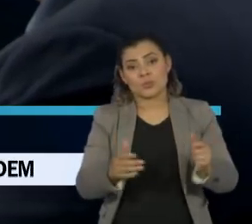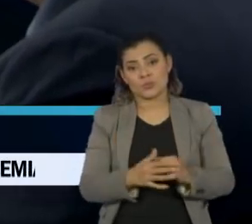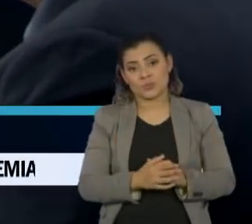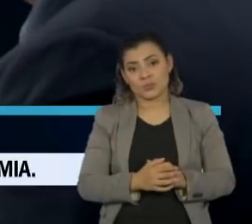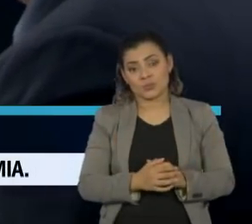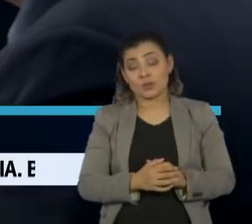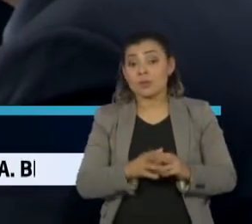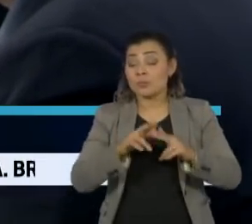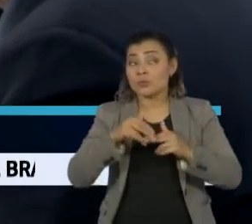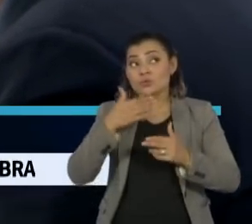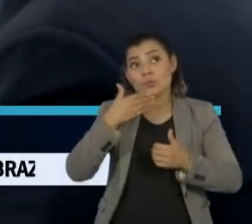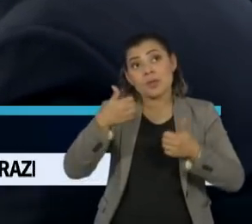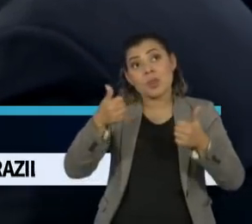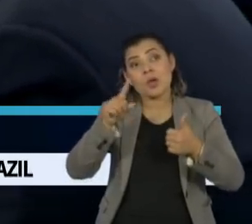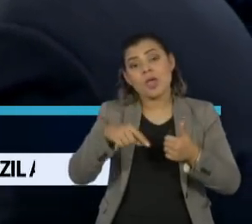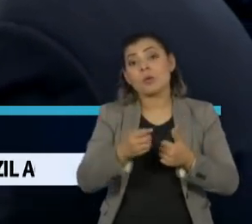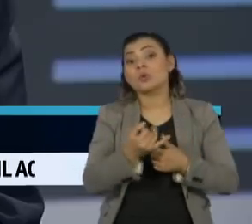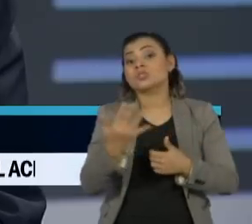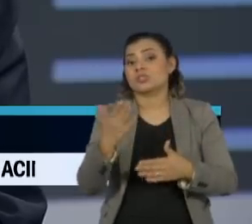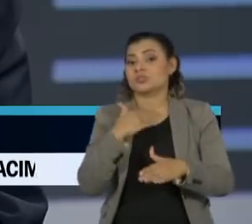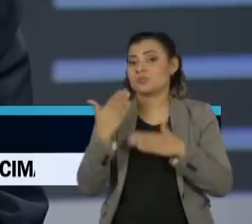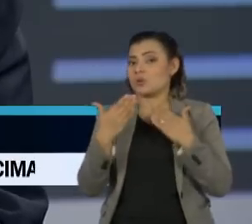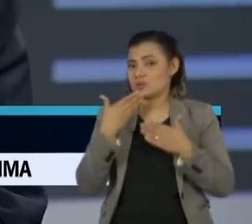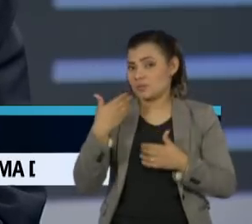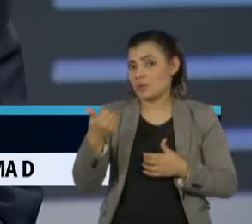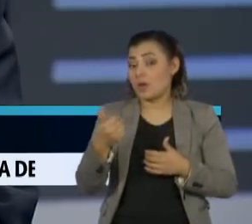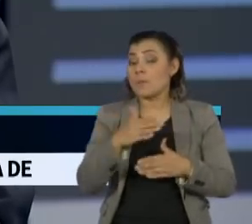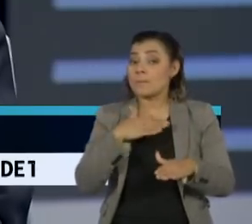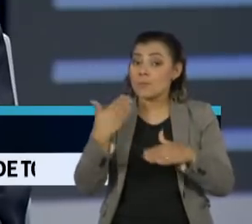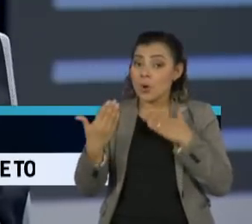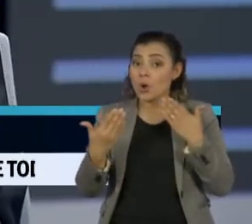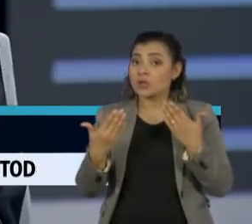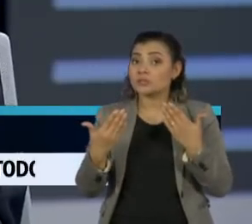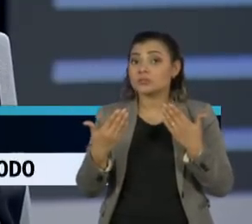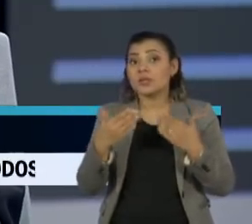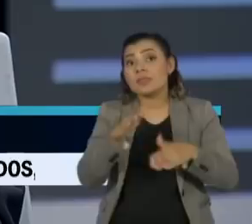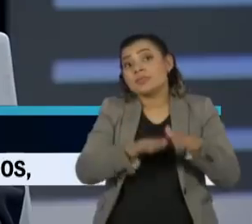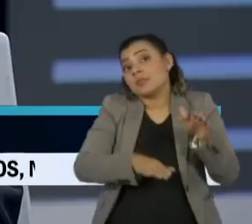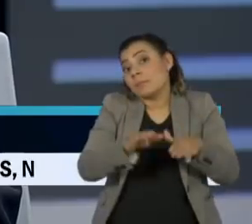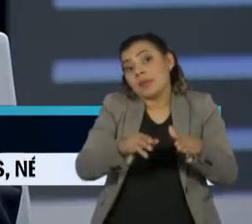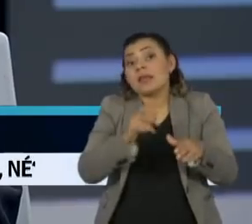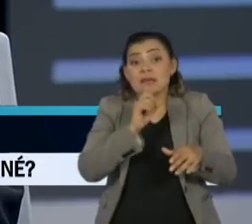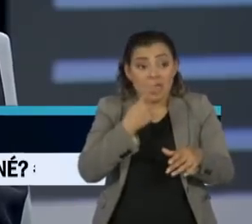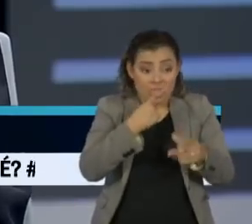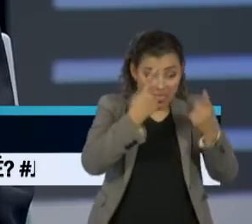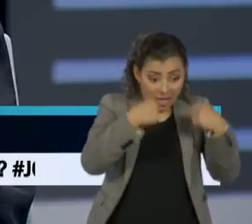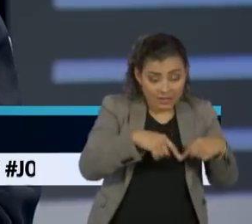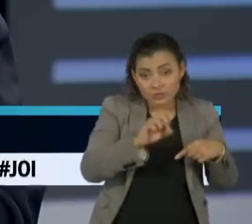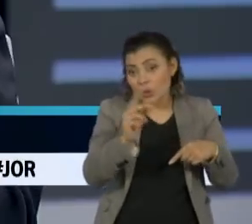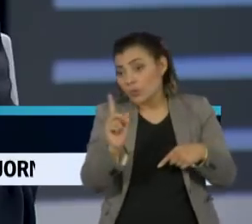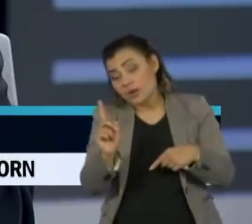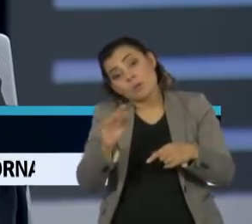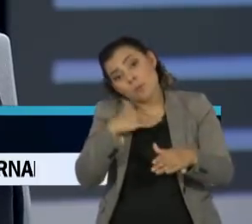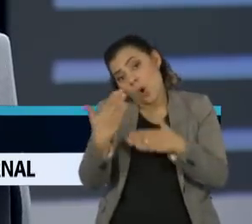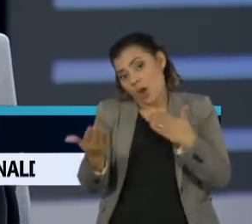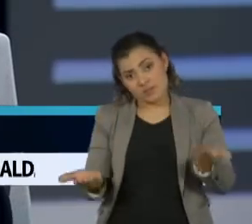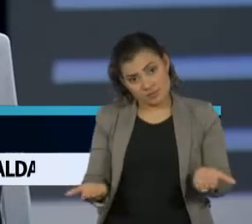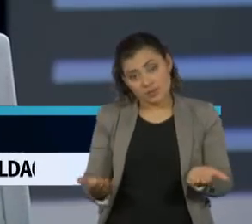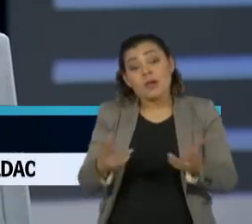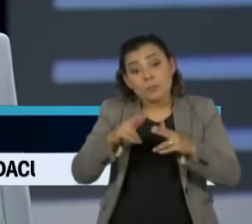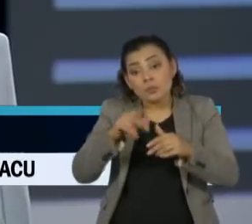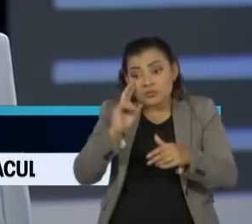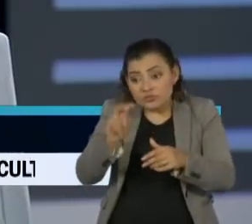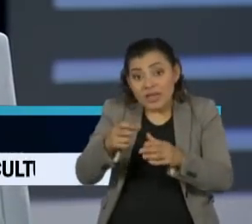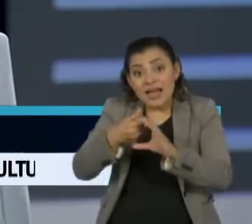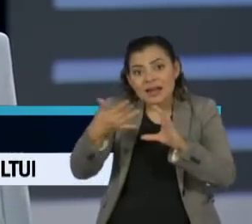melhor indicador seja o número de mortos. Porque os mortos, eles vão morrer independente ou não de serem testados. E você tem características clínicas